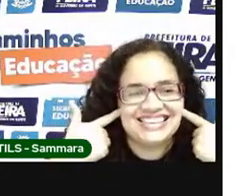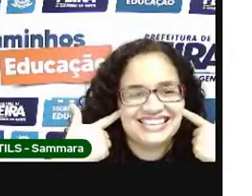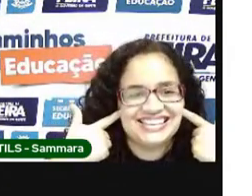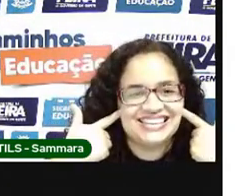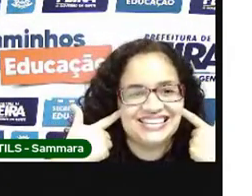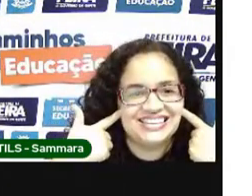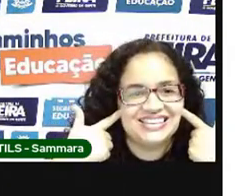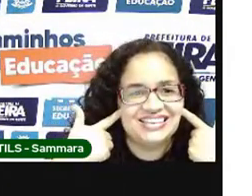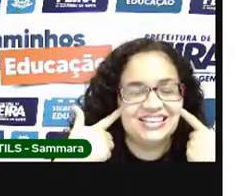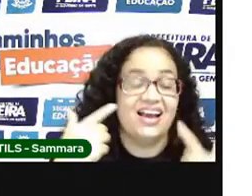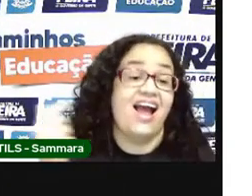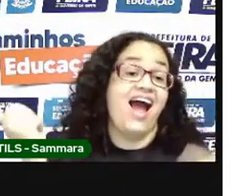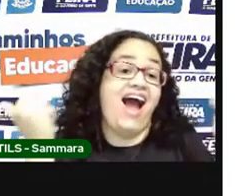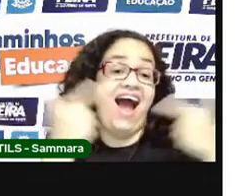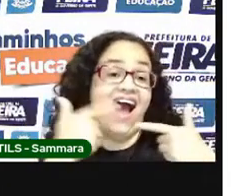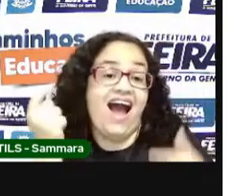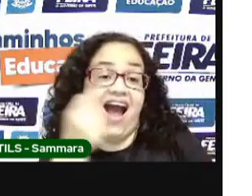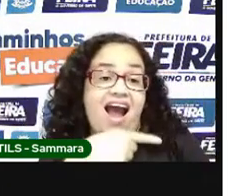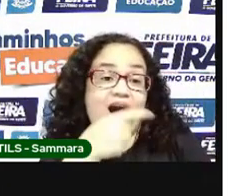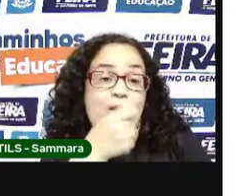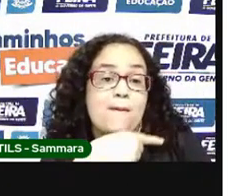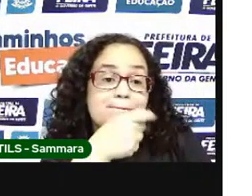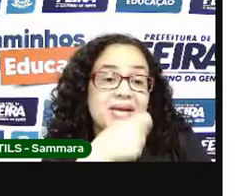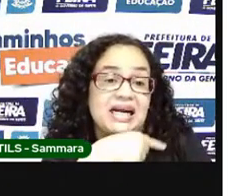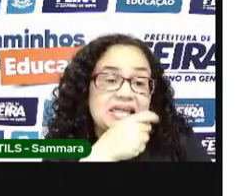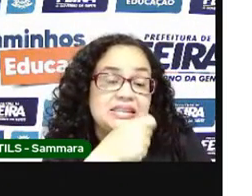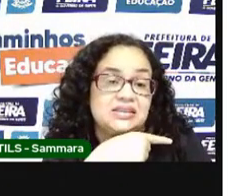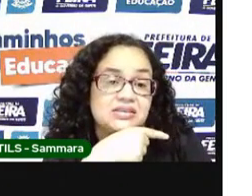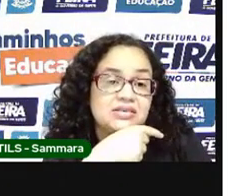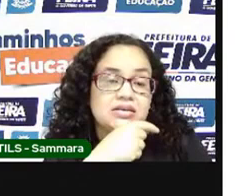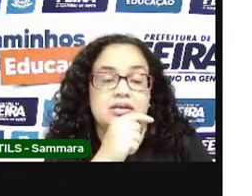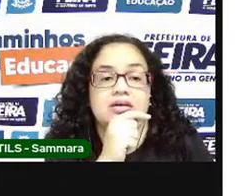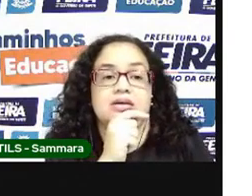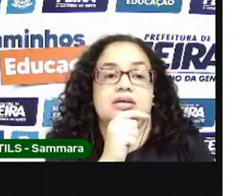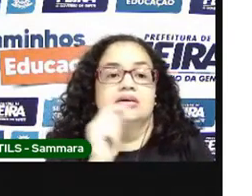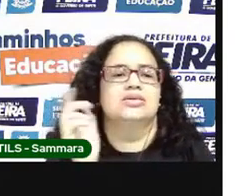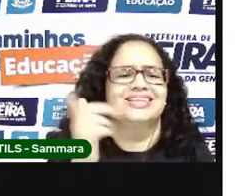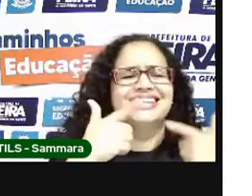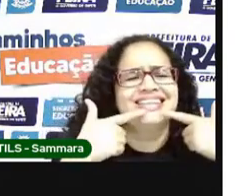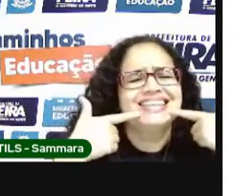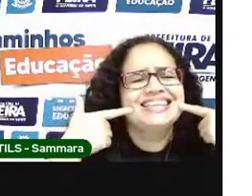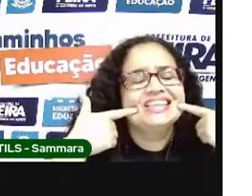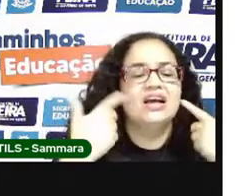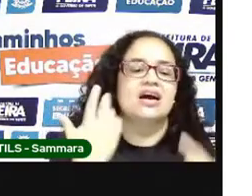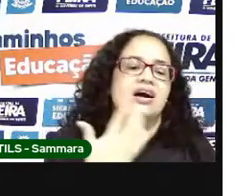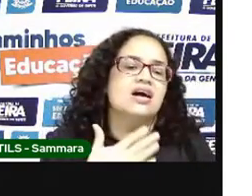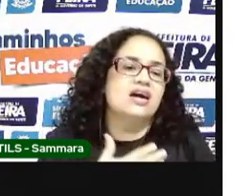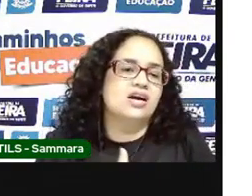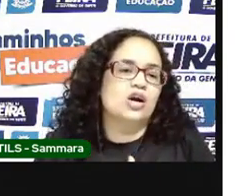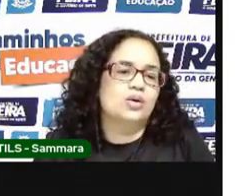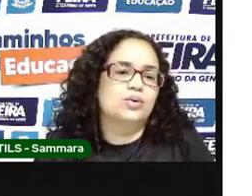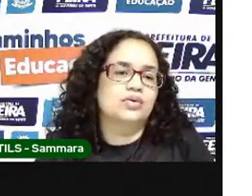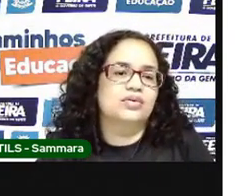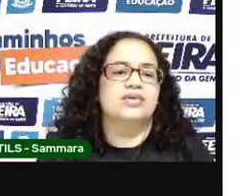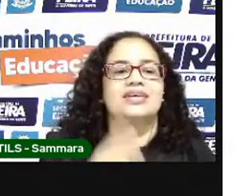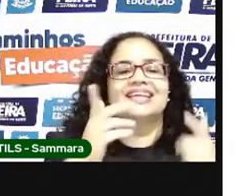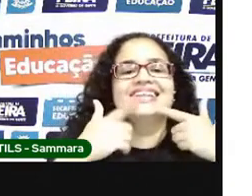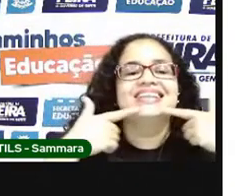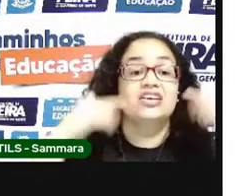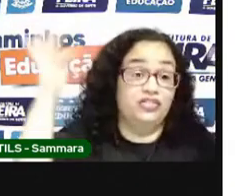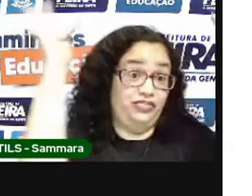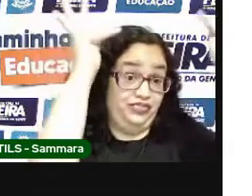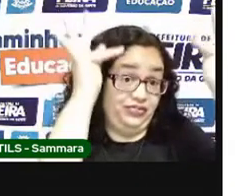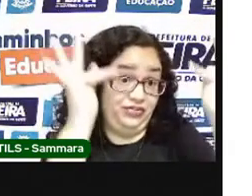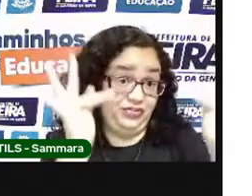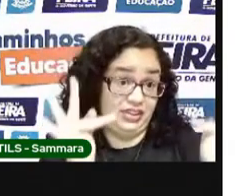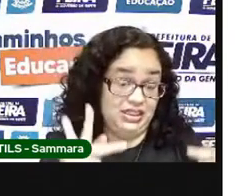vocês acharam engraçados. Ou então, só um sorriso leve, né? Significa feliz. Quando